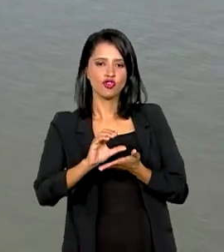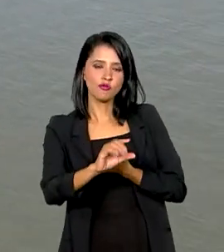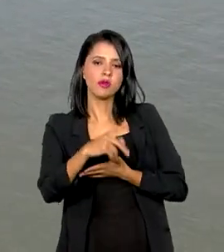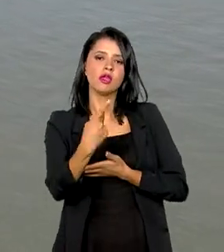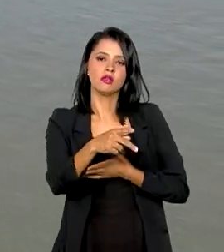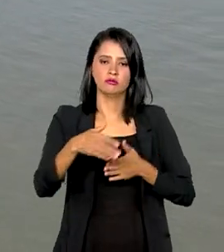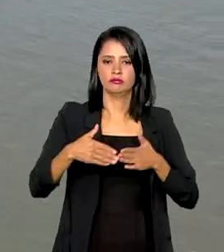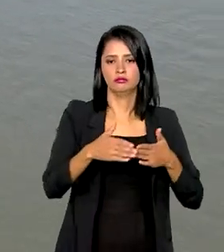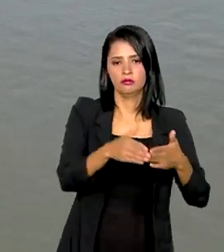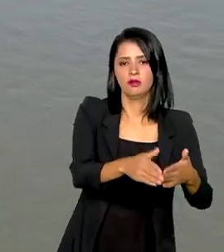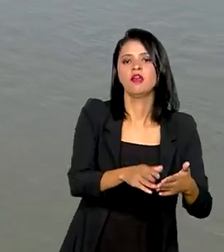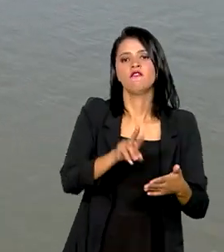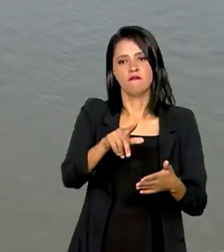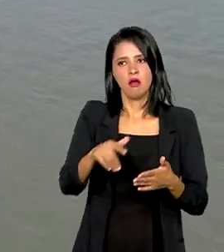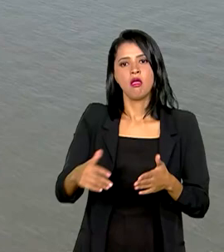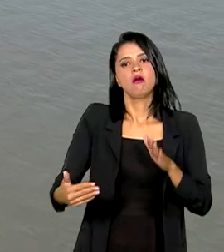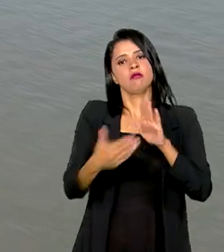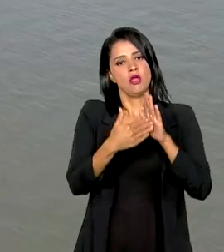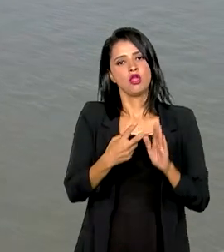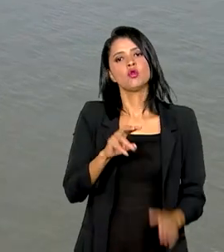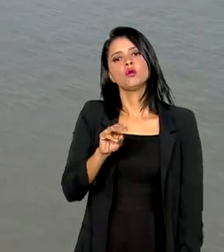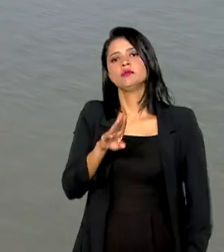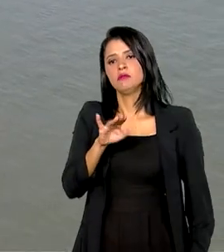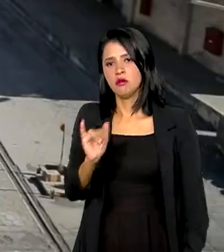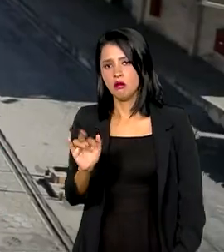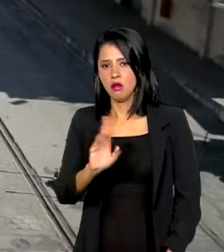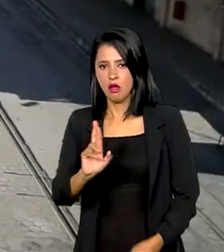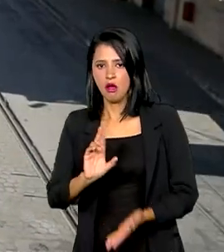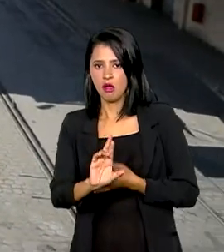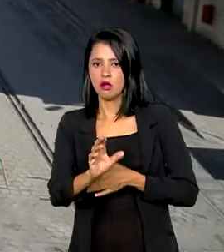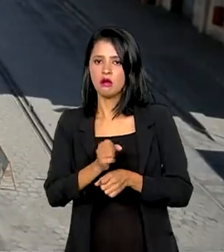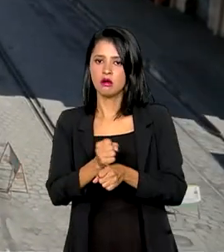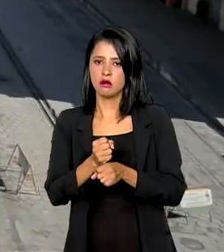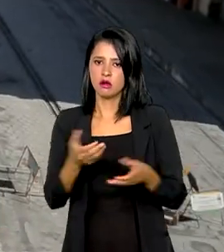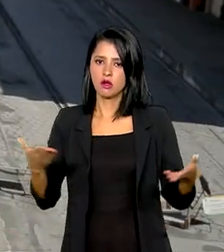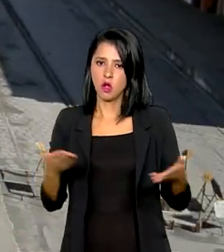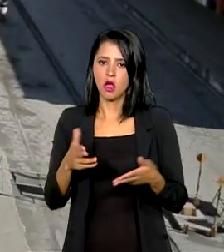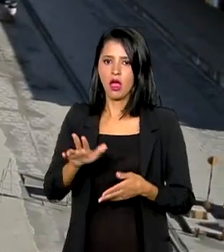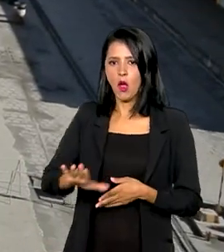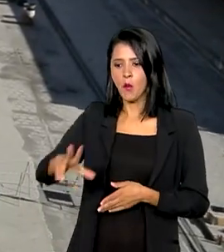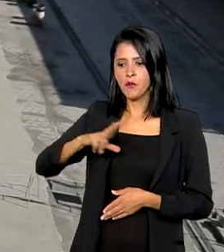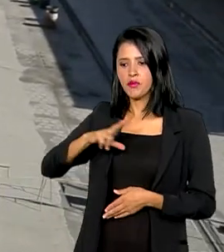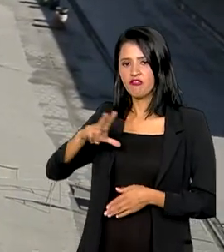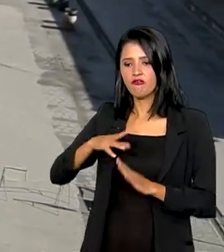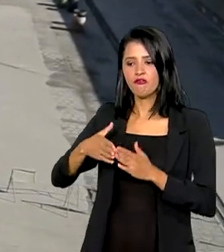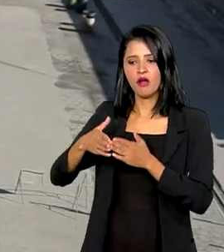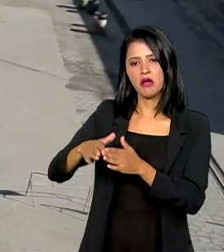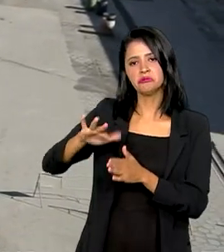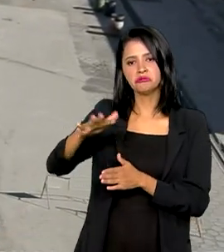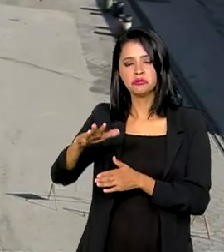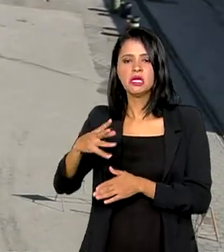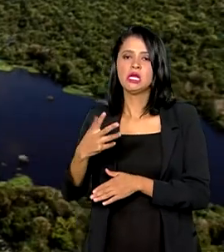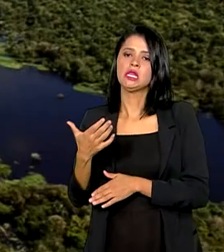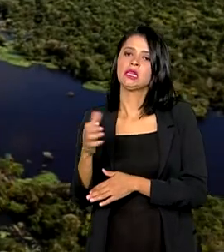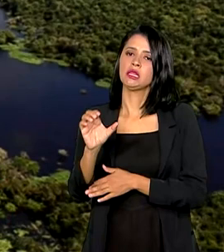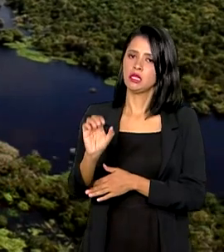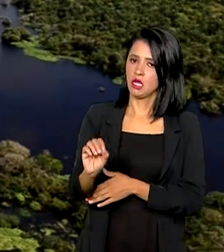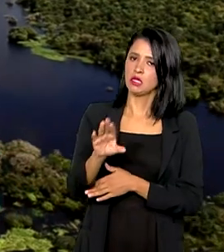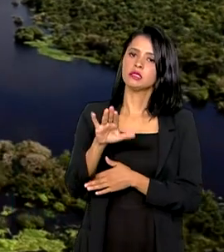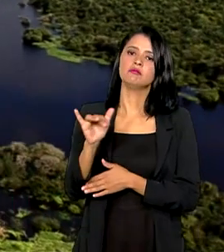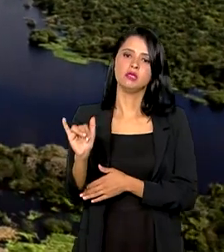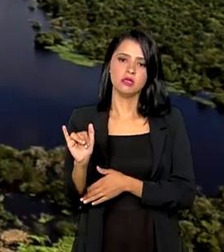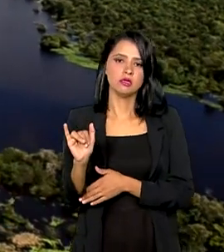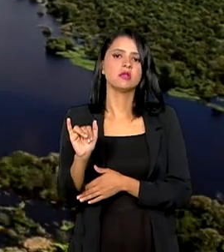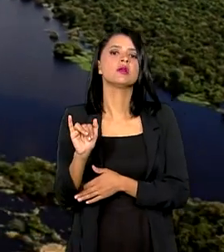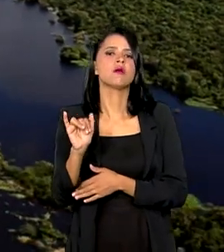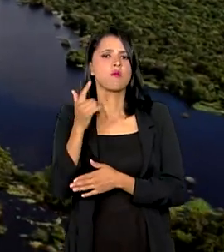portos devem chegar a 2 bilhões de reais neste ano, enquanto os privados serão da ordem de 10 bilhões. E para